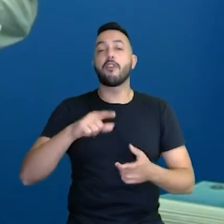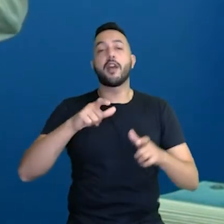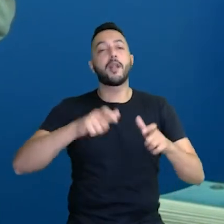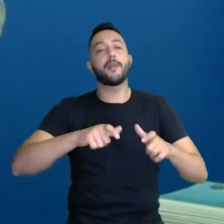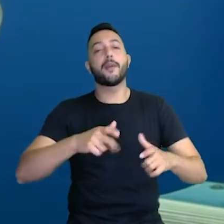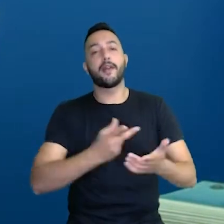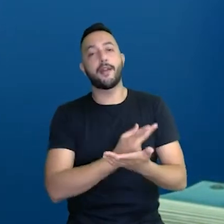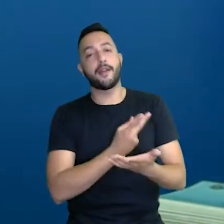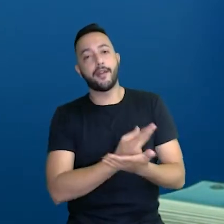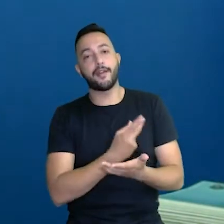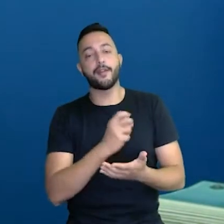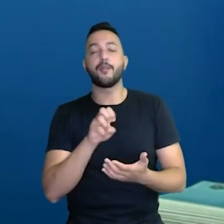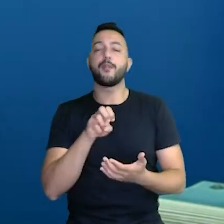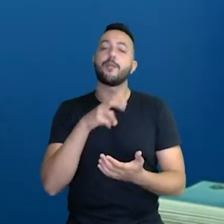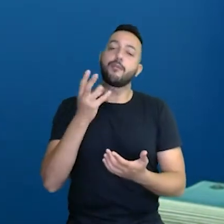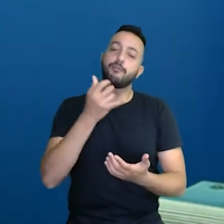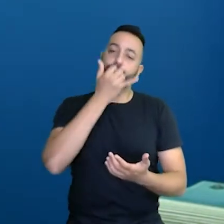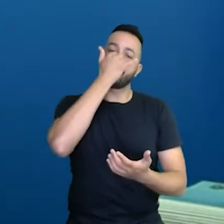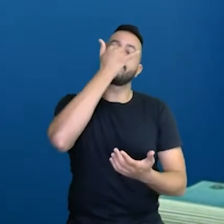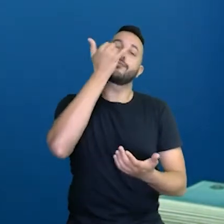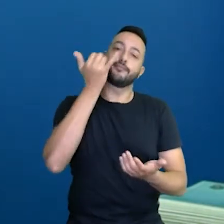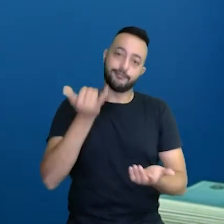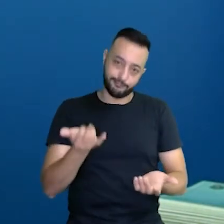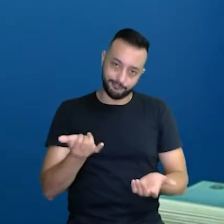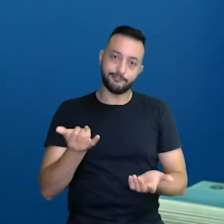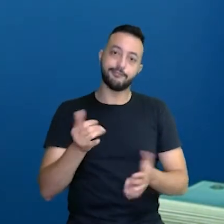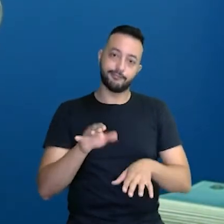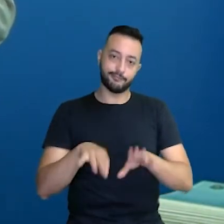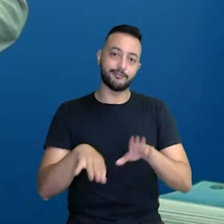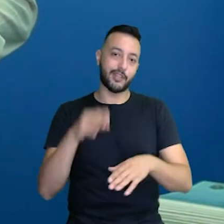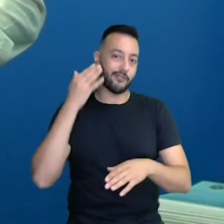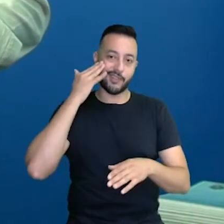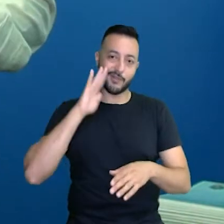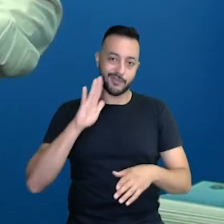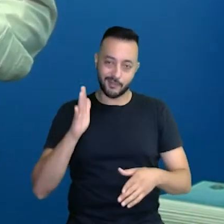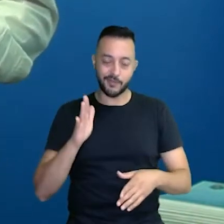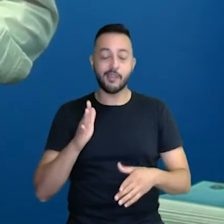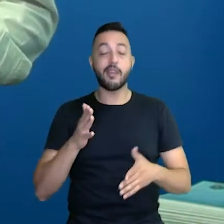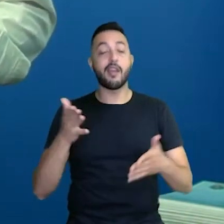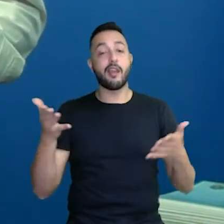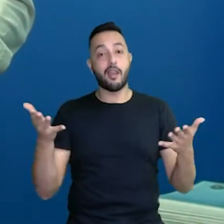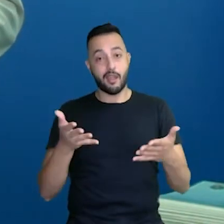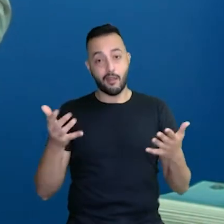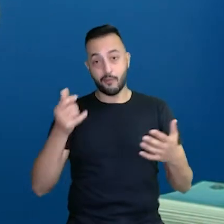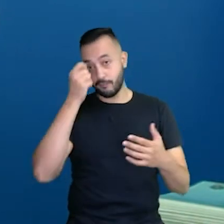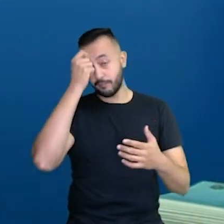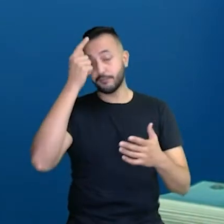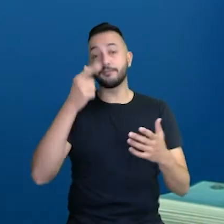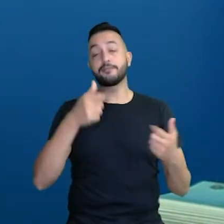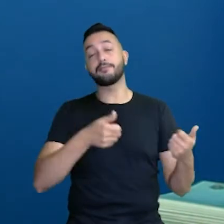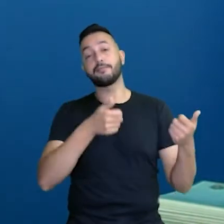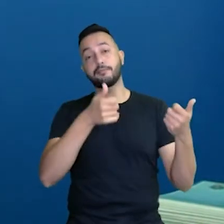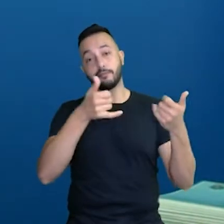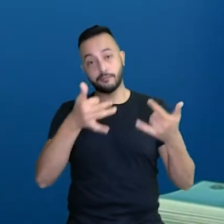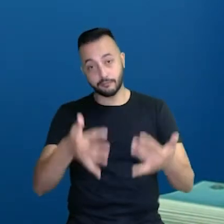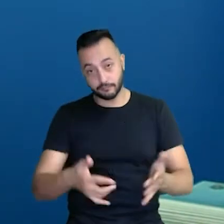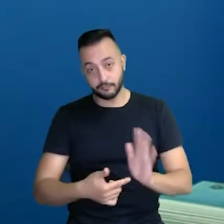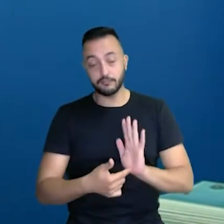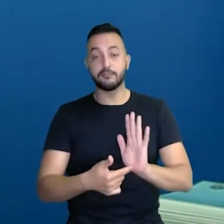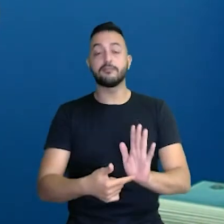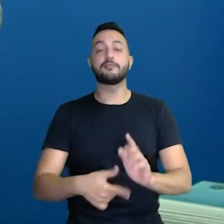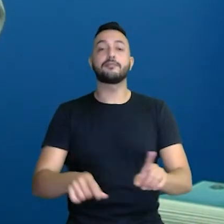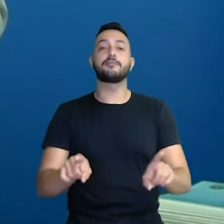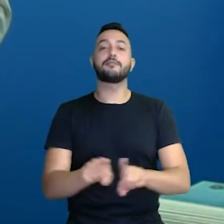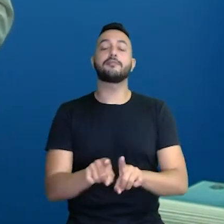lugar errado ou tem as informações equivocadas e a ideia aqui é, de uma prestação de conta, é